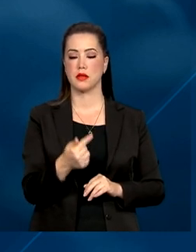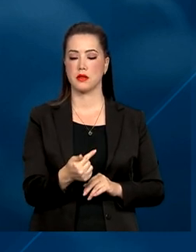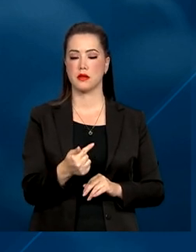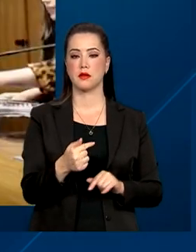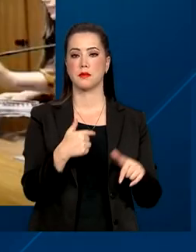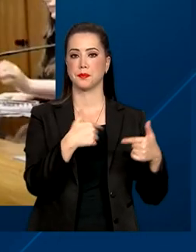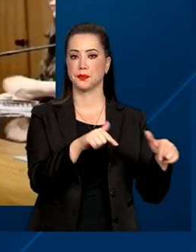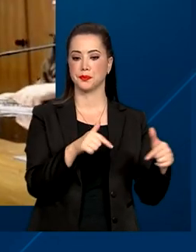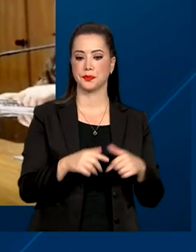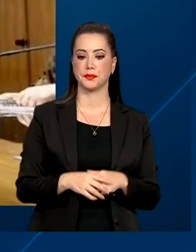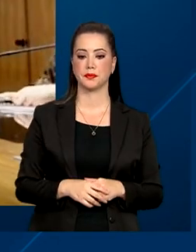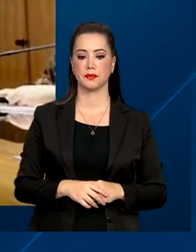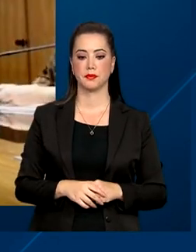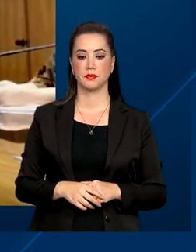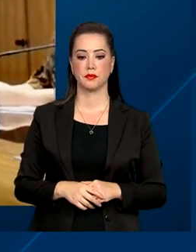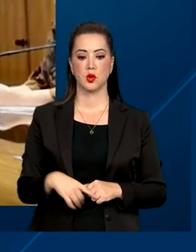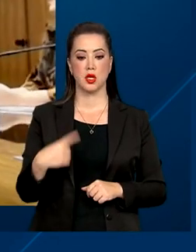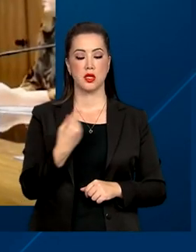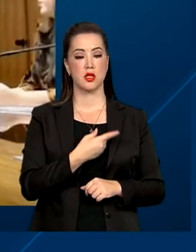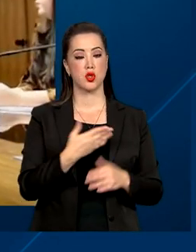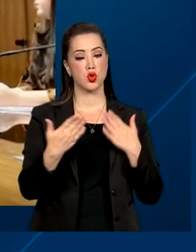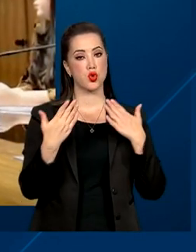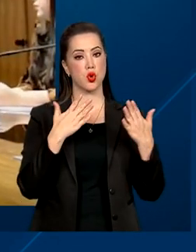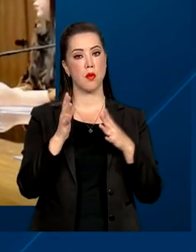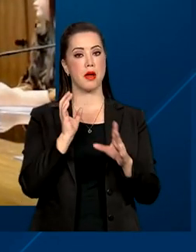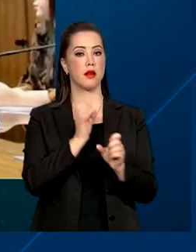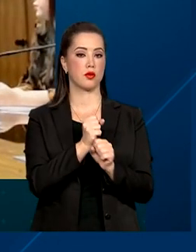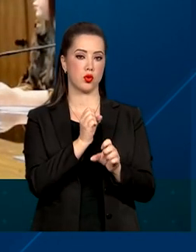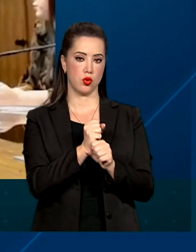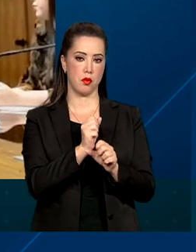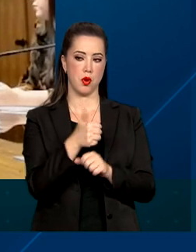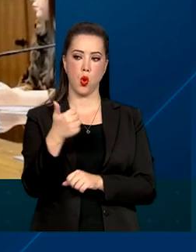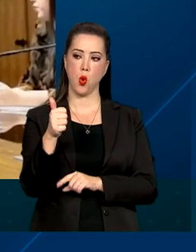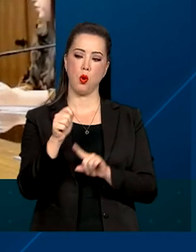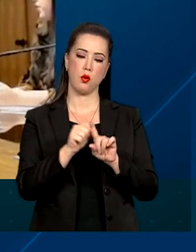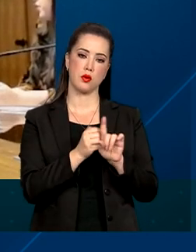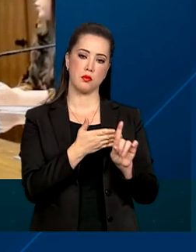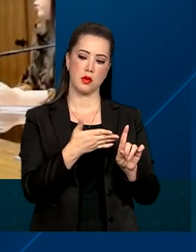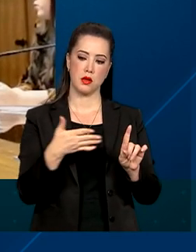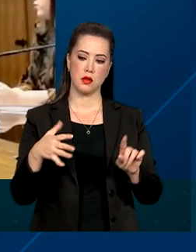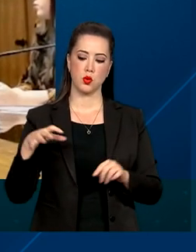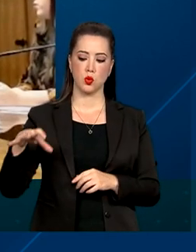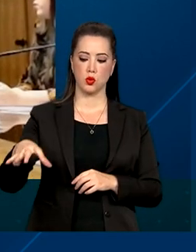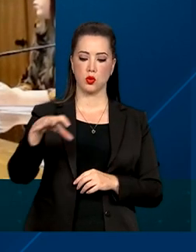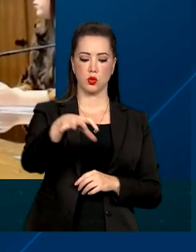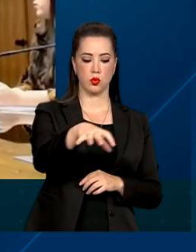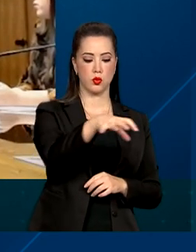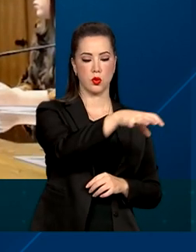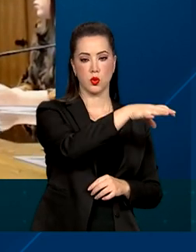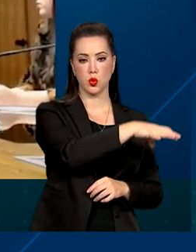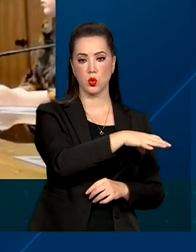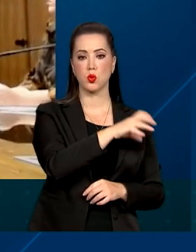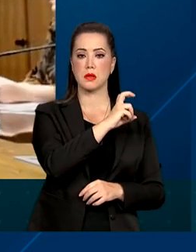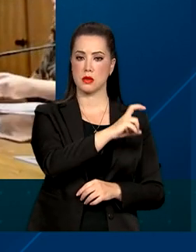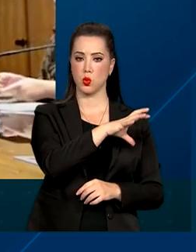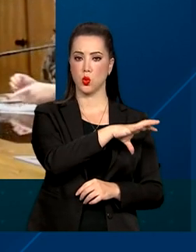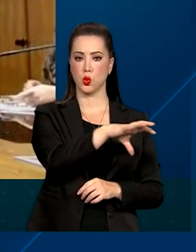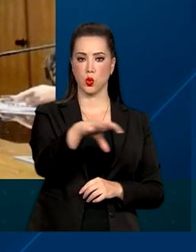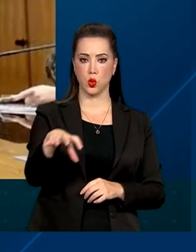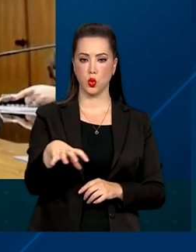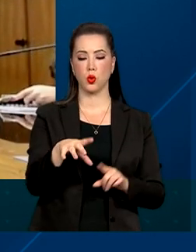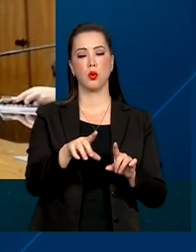empregos. No acumulado desses 11 meses de 2022, todos os cinco setores das 26 unidades da federação tiveram resultado